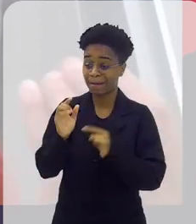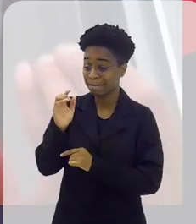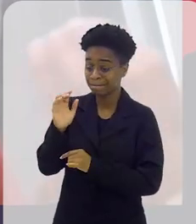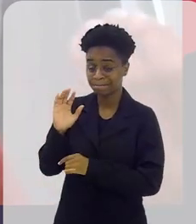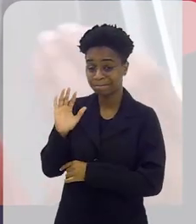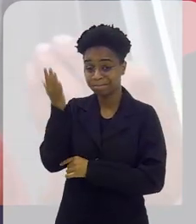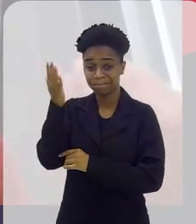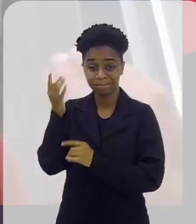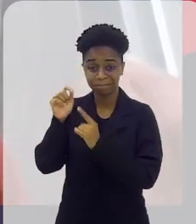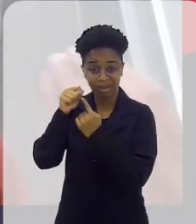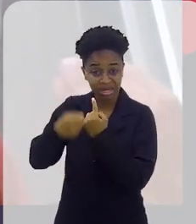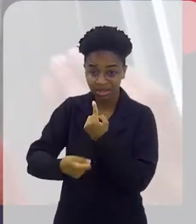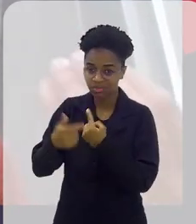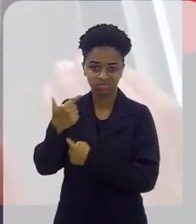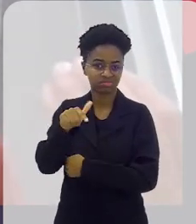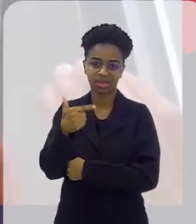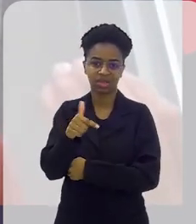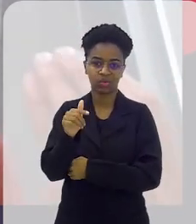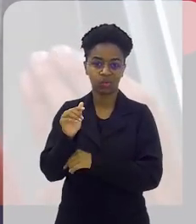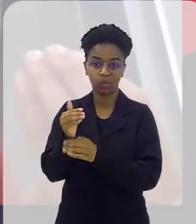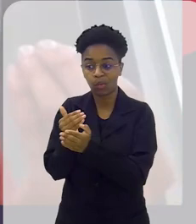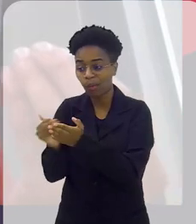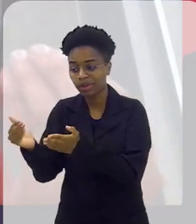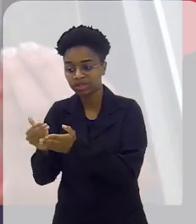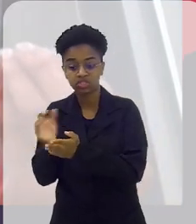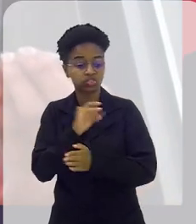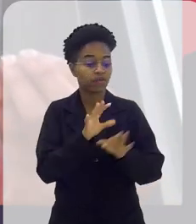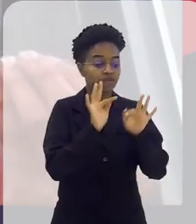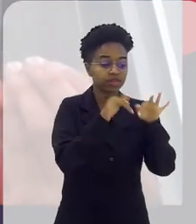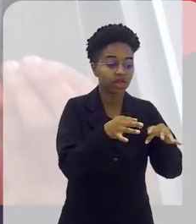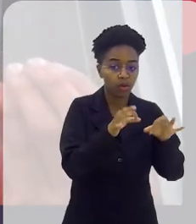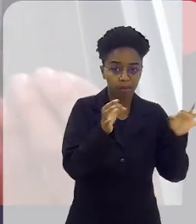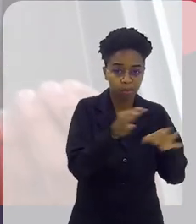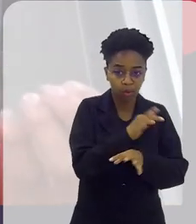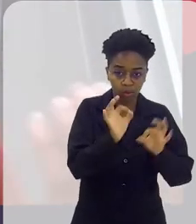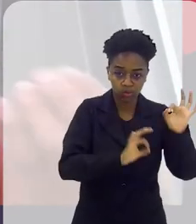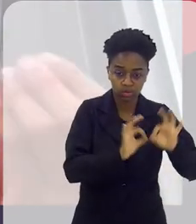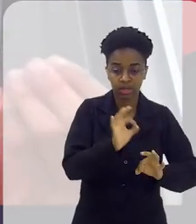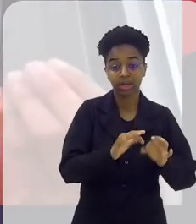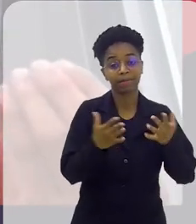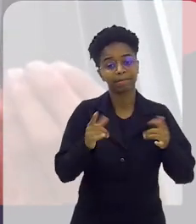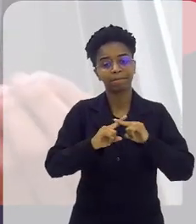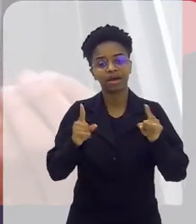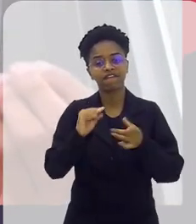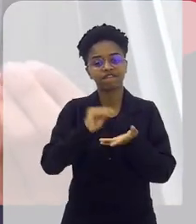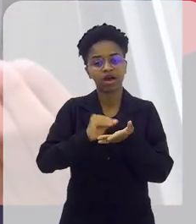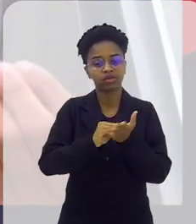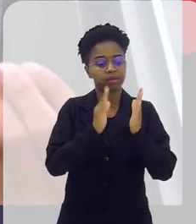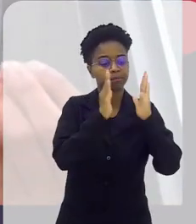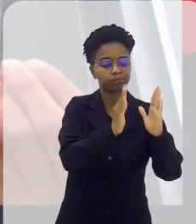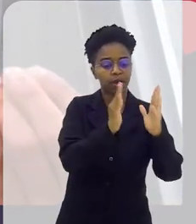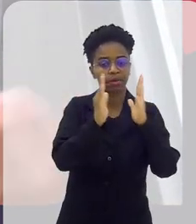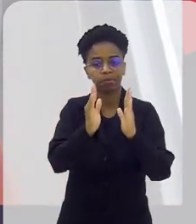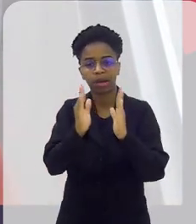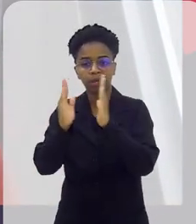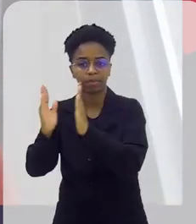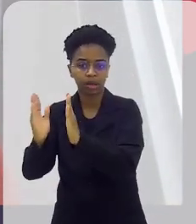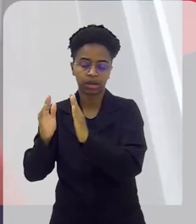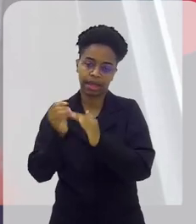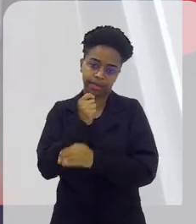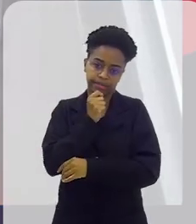banana não tem esse início, ela só tem esse final que é a cadeia texto já, é a fiação, a malharia, sei lá,